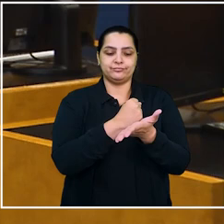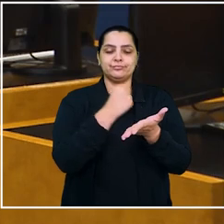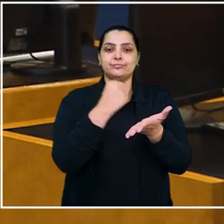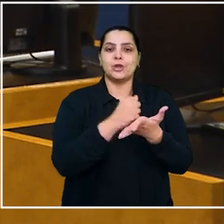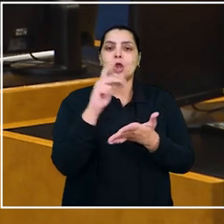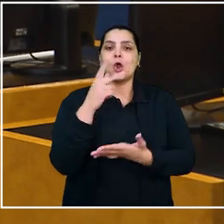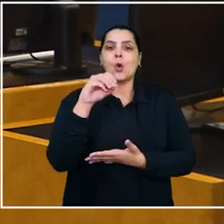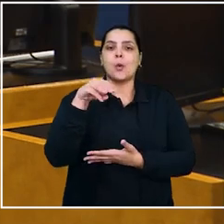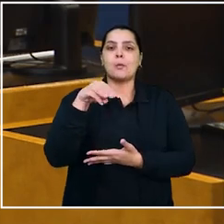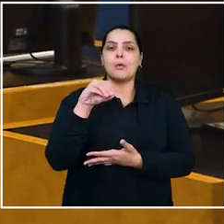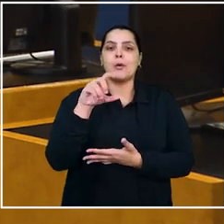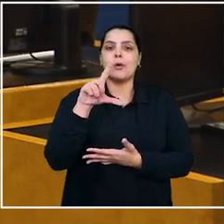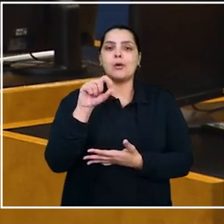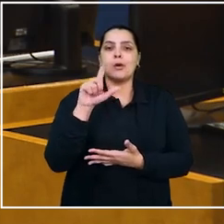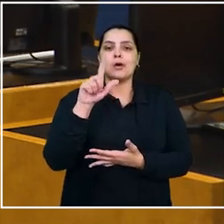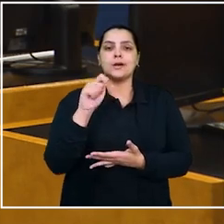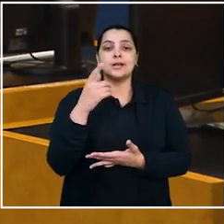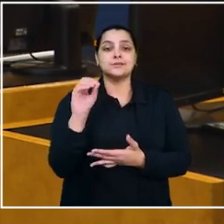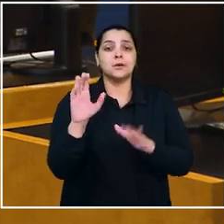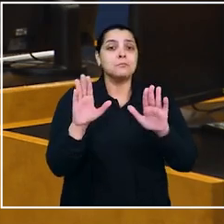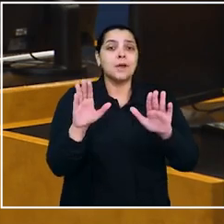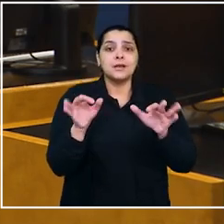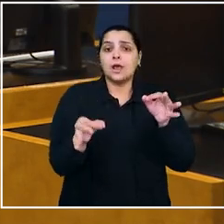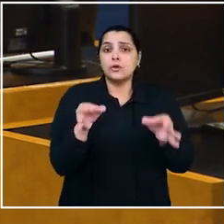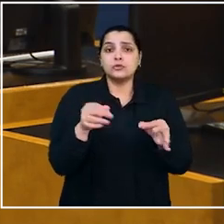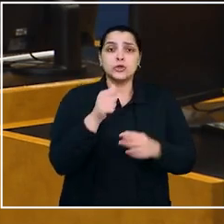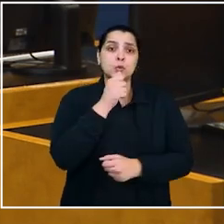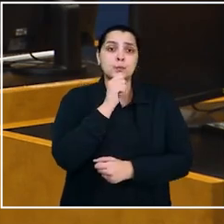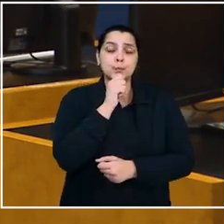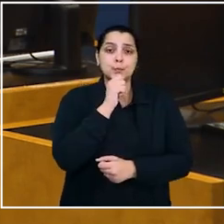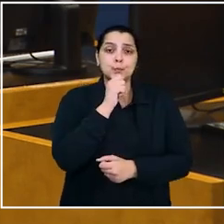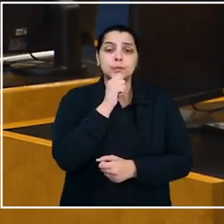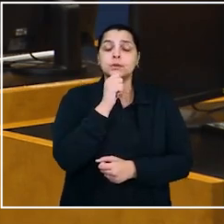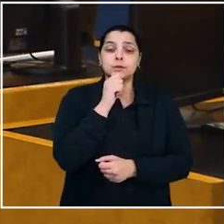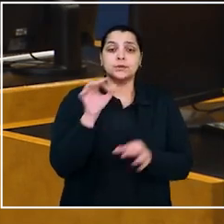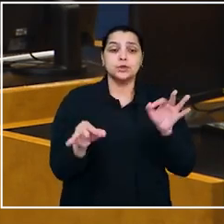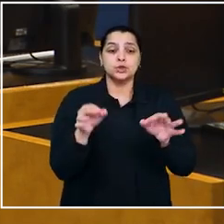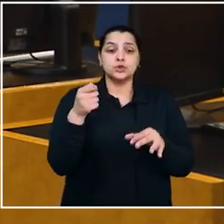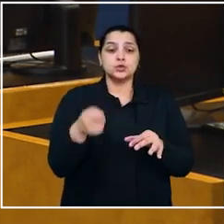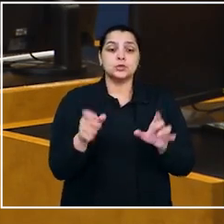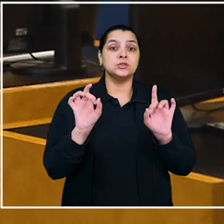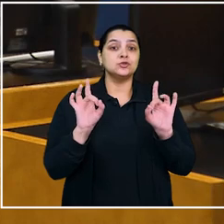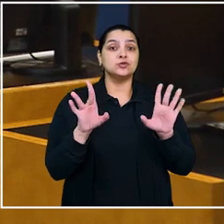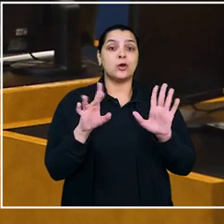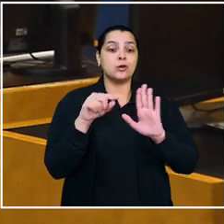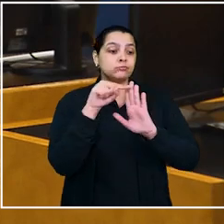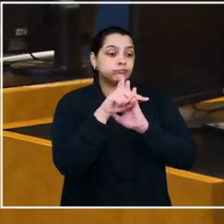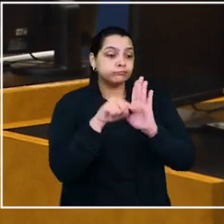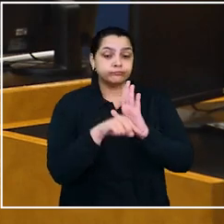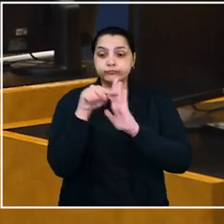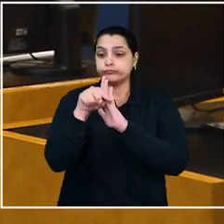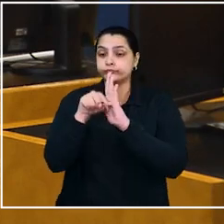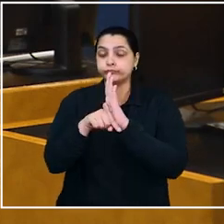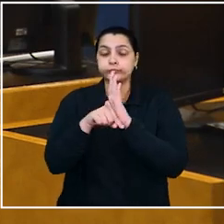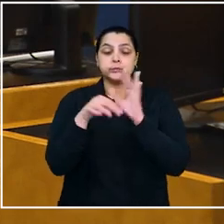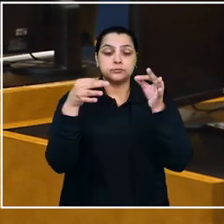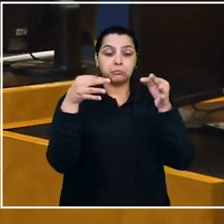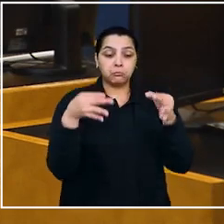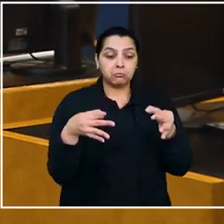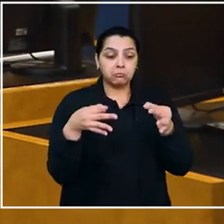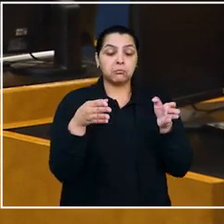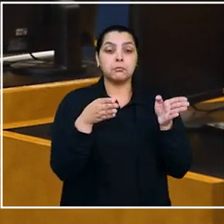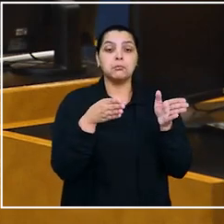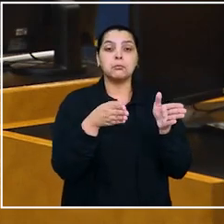homologação do acordo. No caso, porém, não houve audiência e o papel do juiz se restringiu à análise dos aspectos